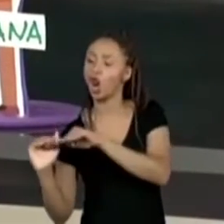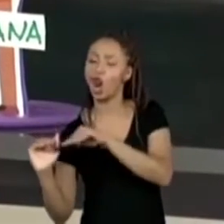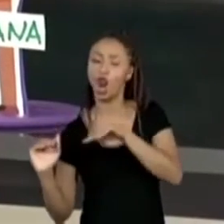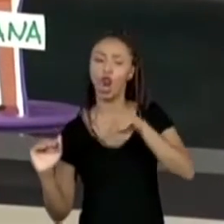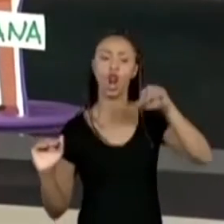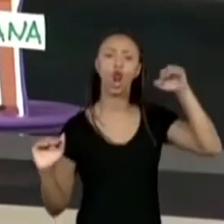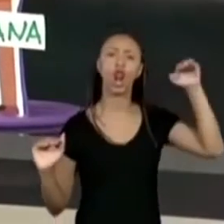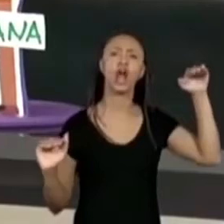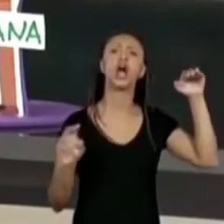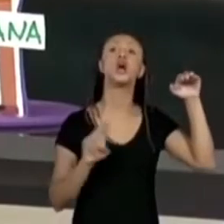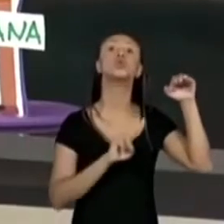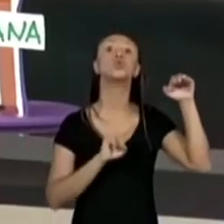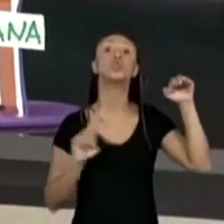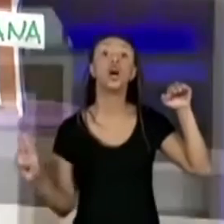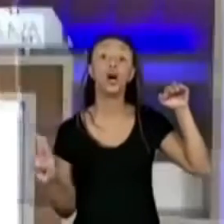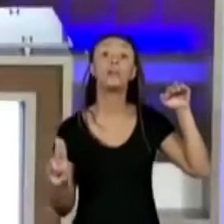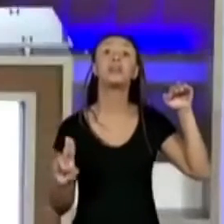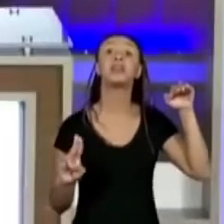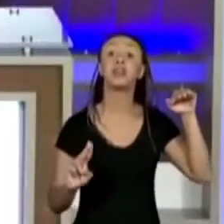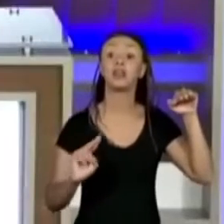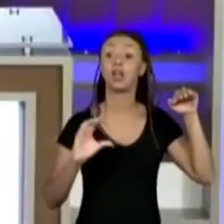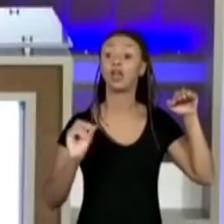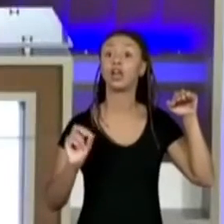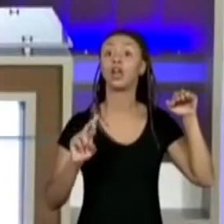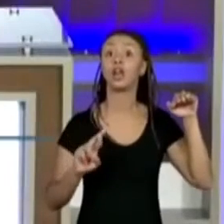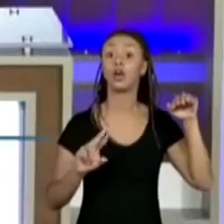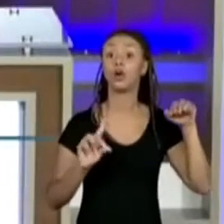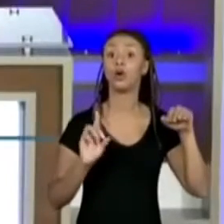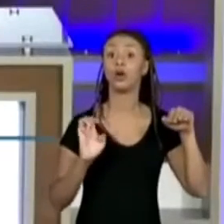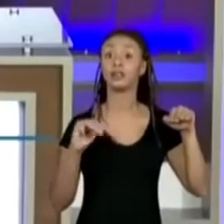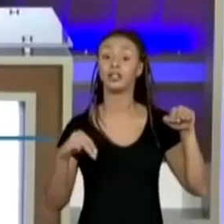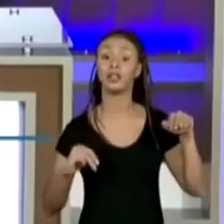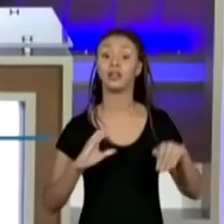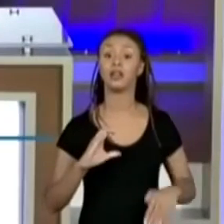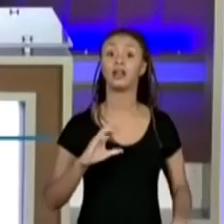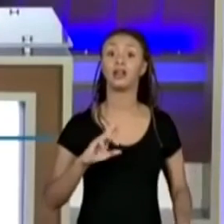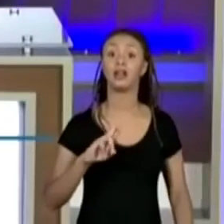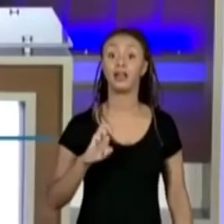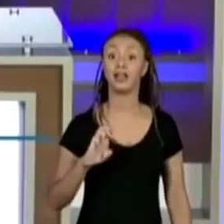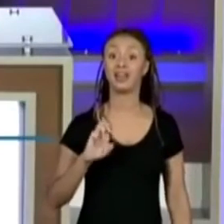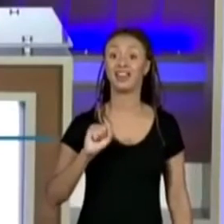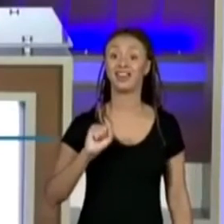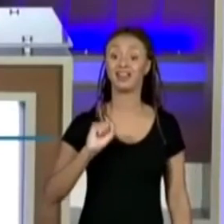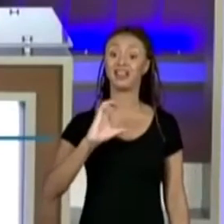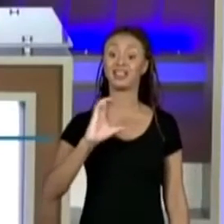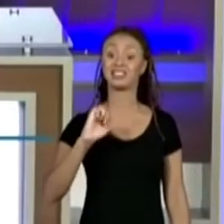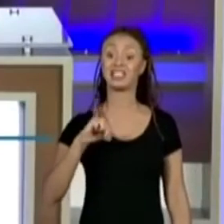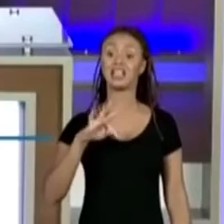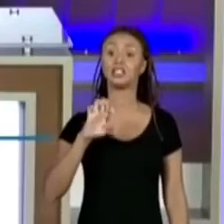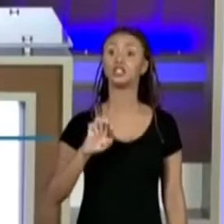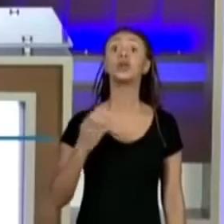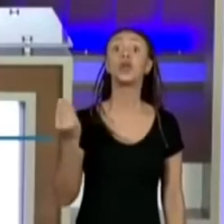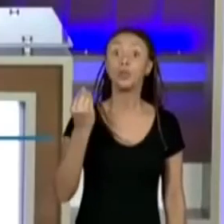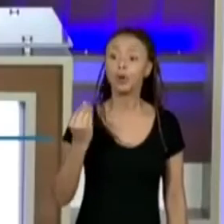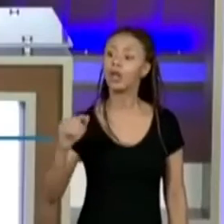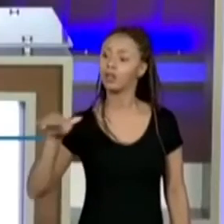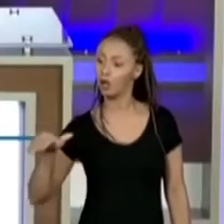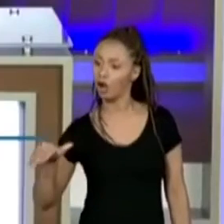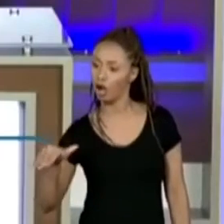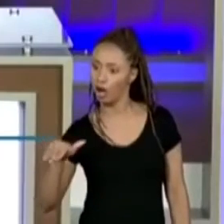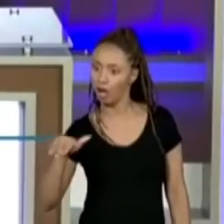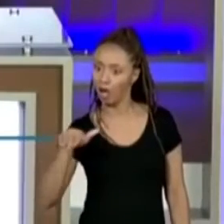a gente diz ordem crescente. Muito bem! Porque ela está crescendo, tá bom?